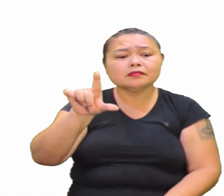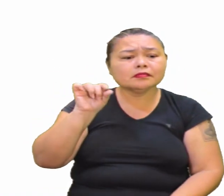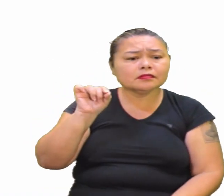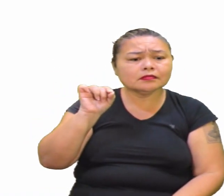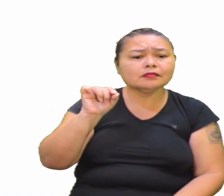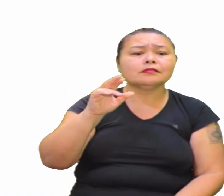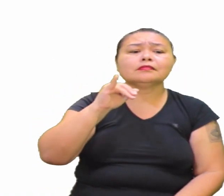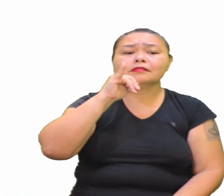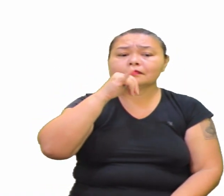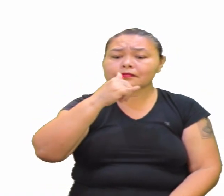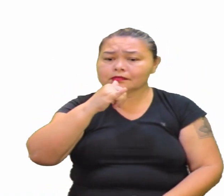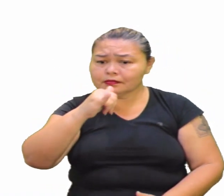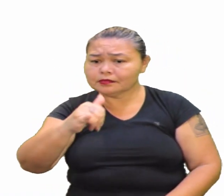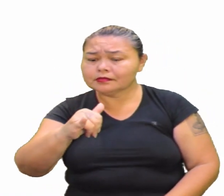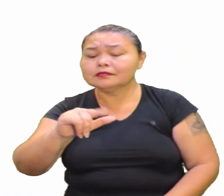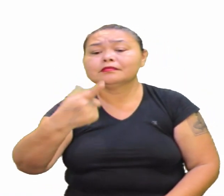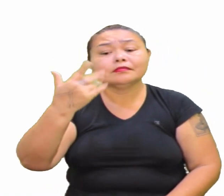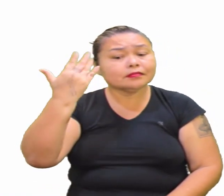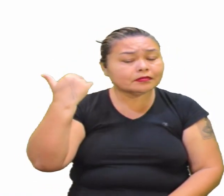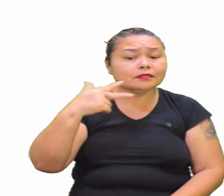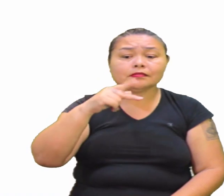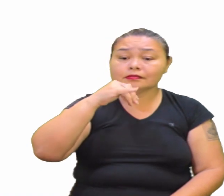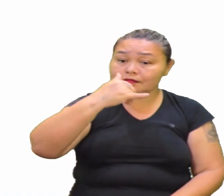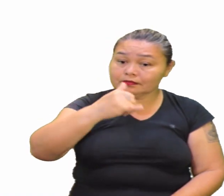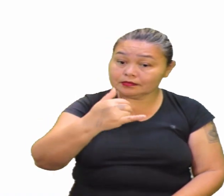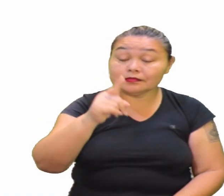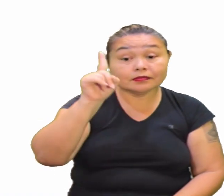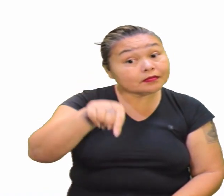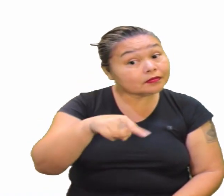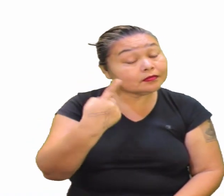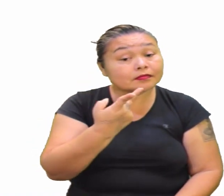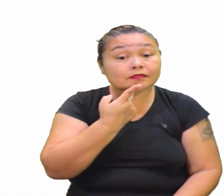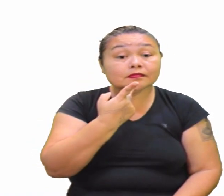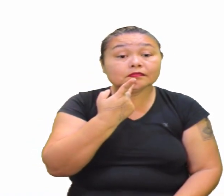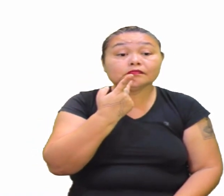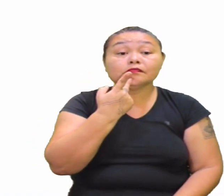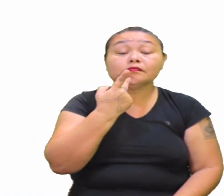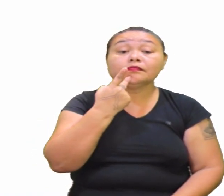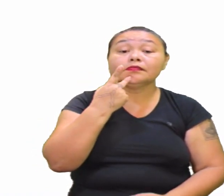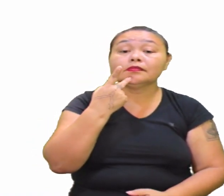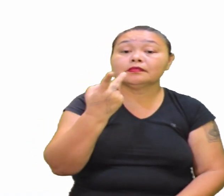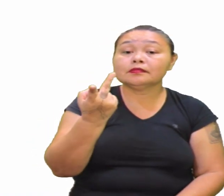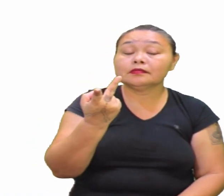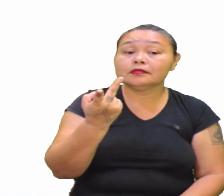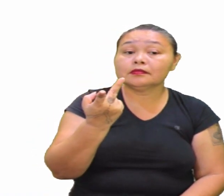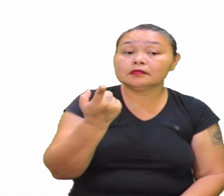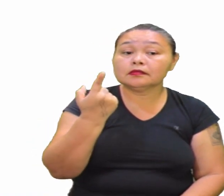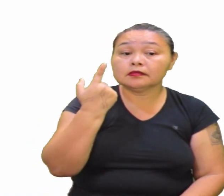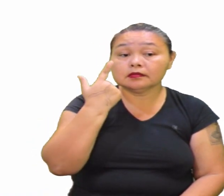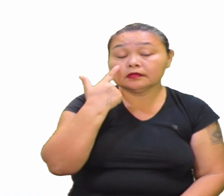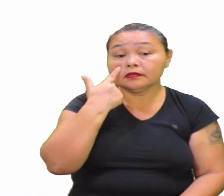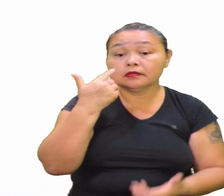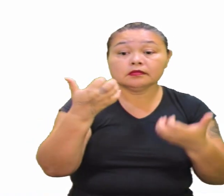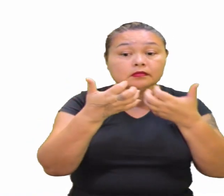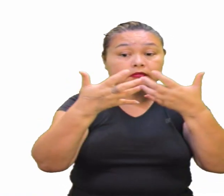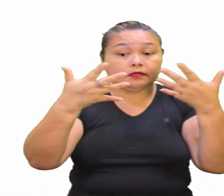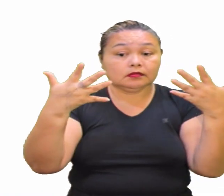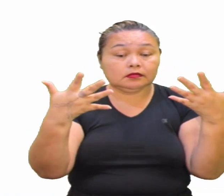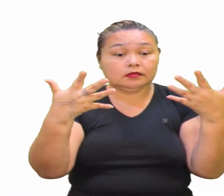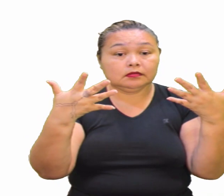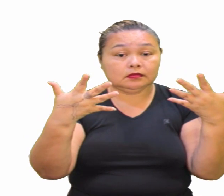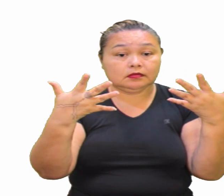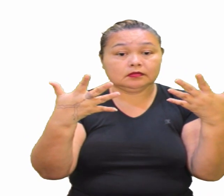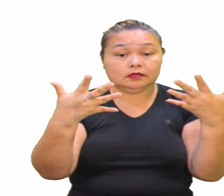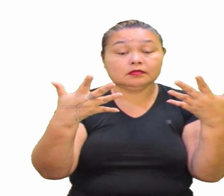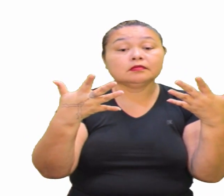fluxo de energia Porque vocês na aula falaram muito sobre isso Pois é Só que a gente está falando aqui De um olhar mais abrangente Que no